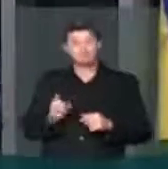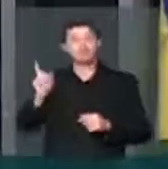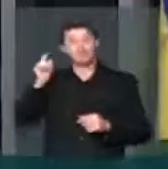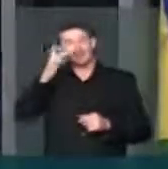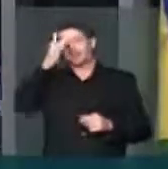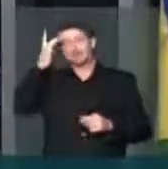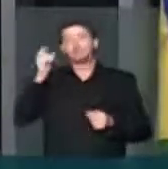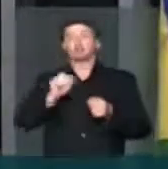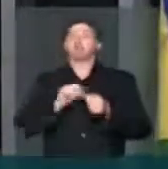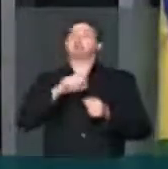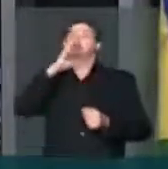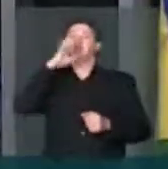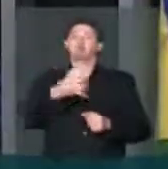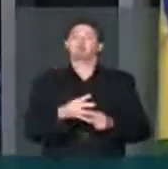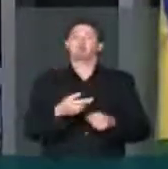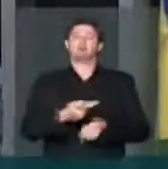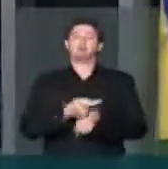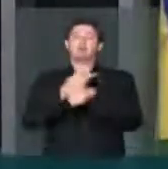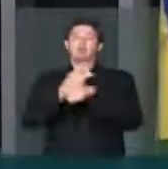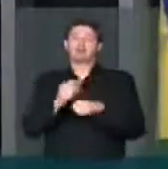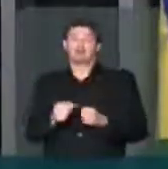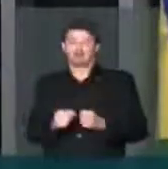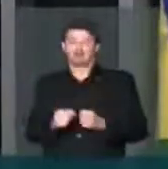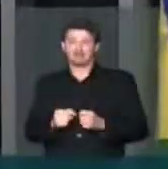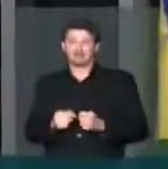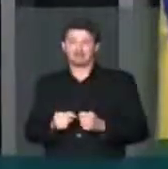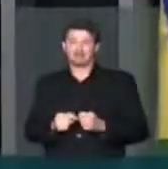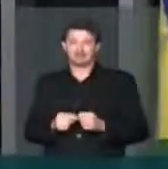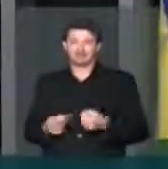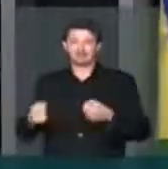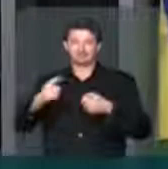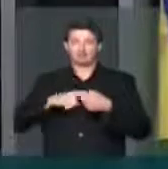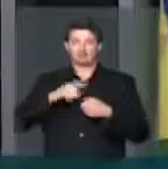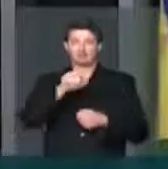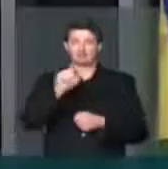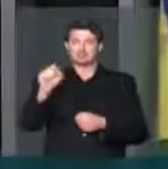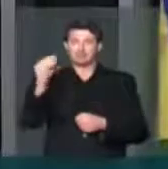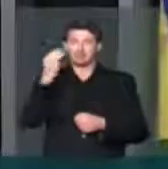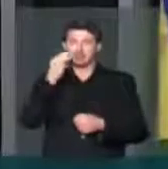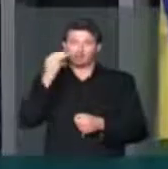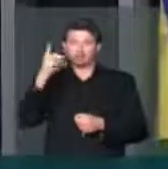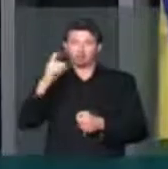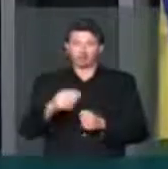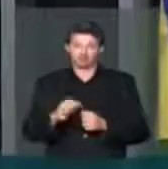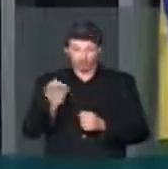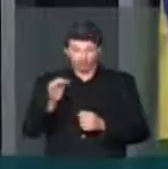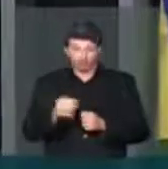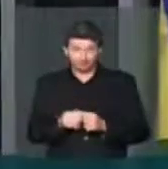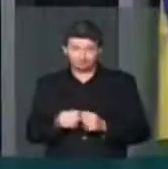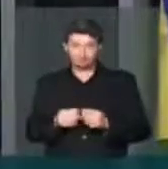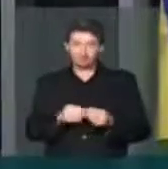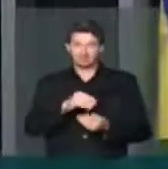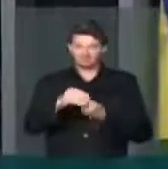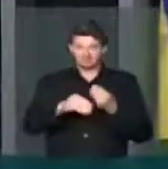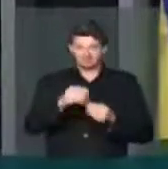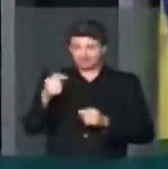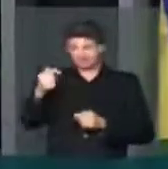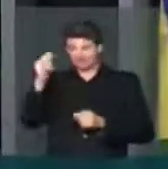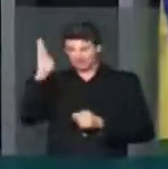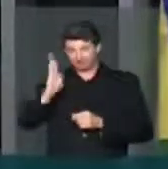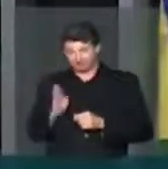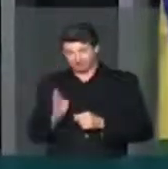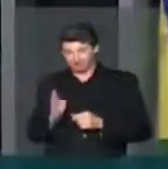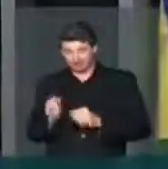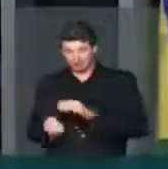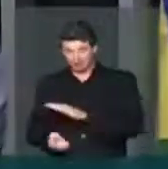que fez a denúncia da denação premiada, devolvendo 100 milhões de dólares. É uma mistura, a Sete Brasil,